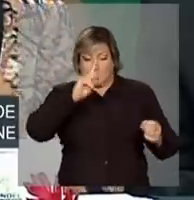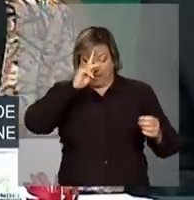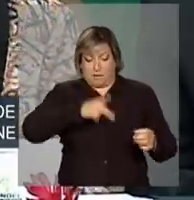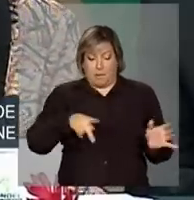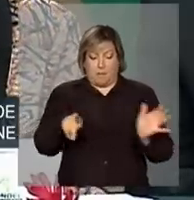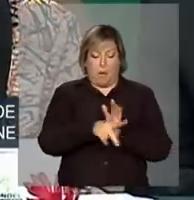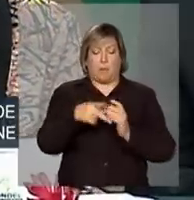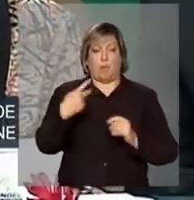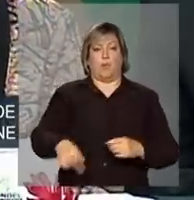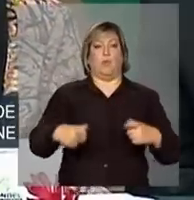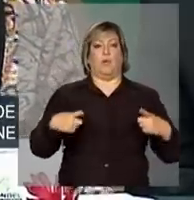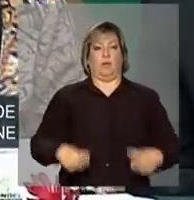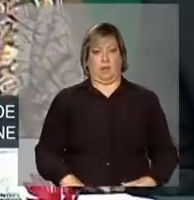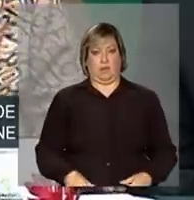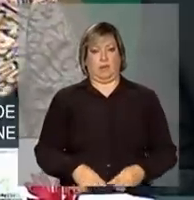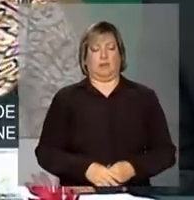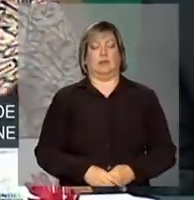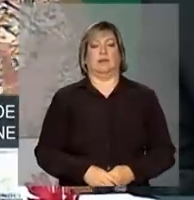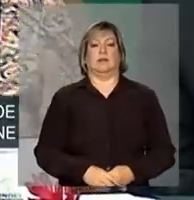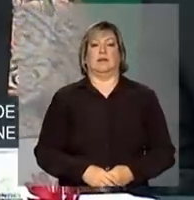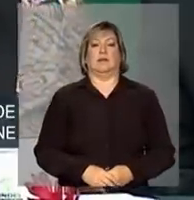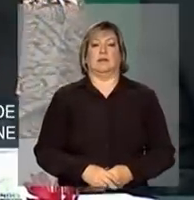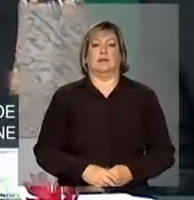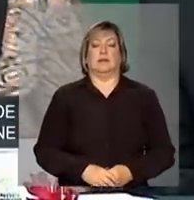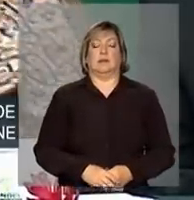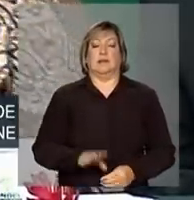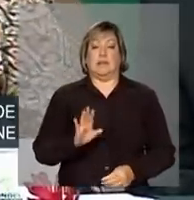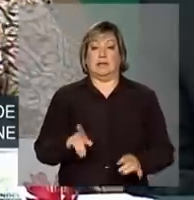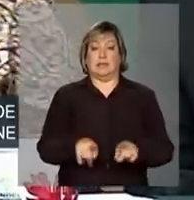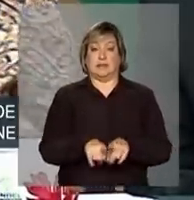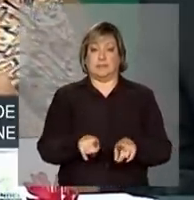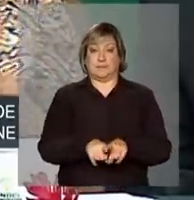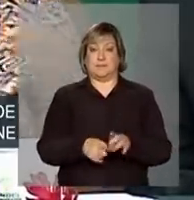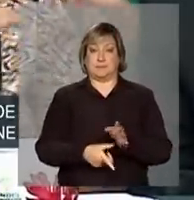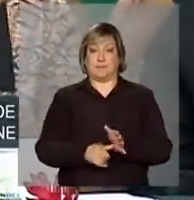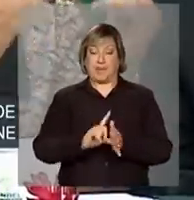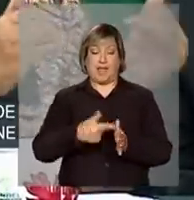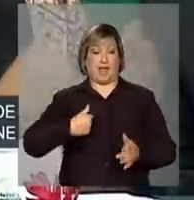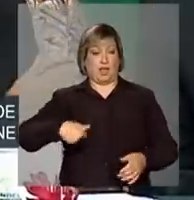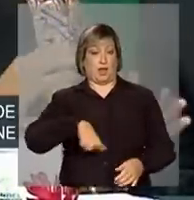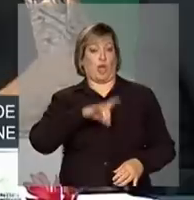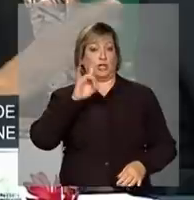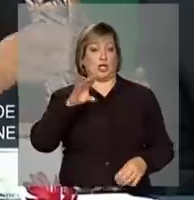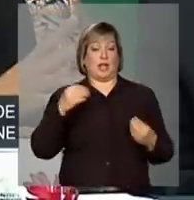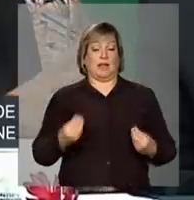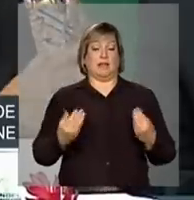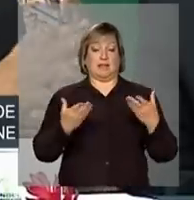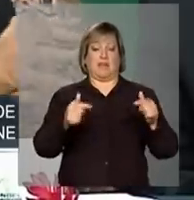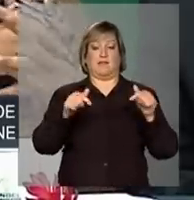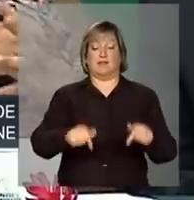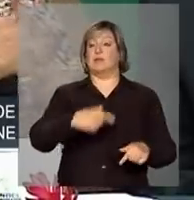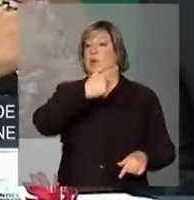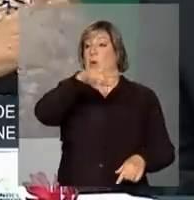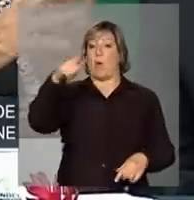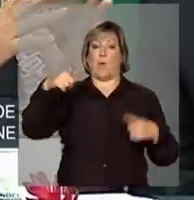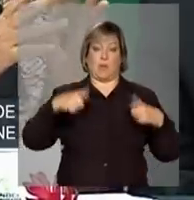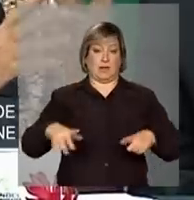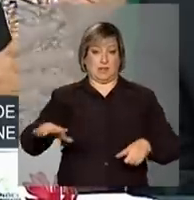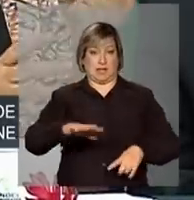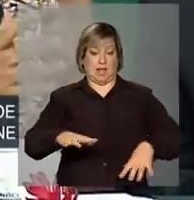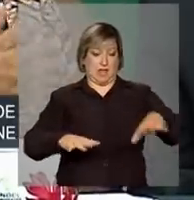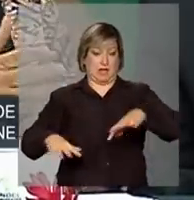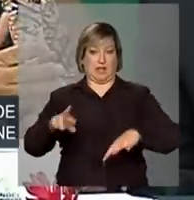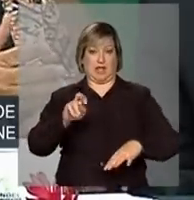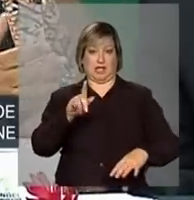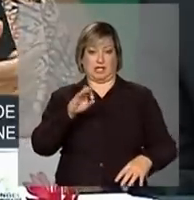instrumentos de defesa. E, antes, a gente só dava isso, nos outras regiões, a gente só